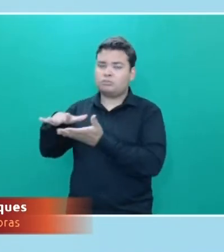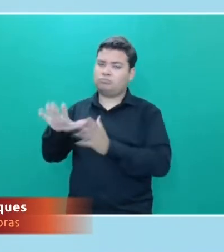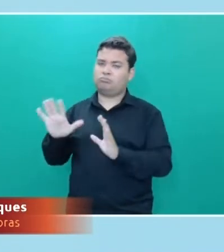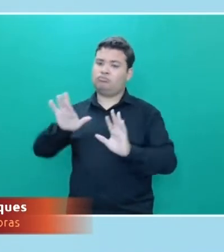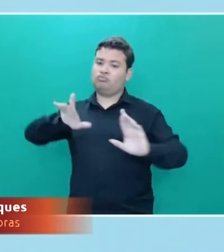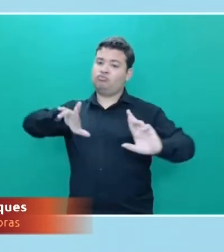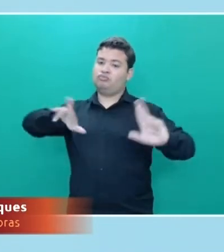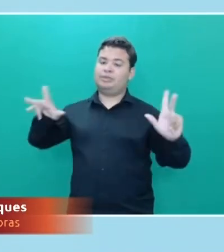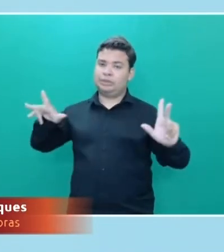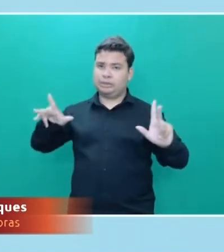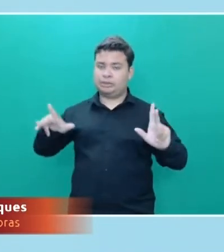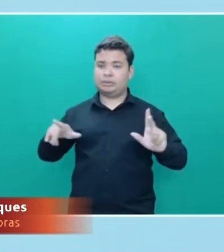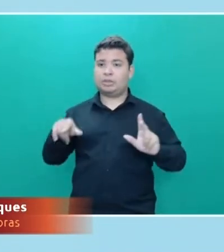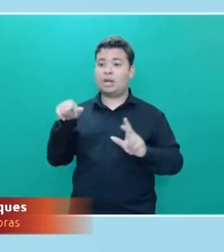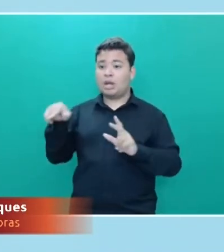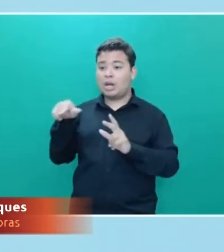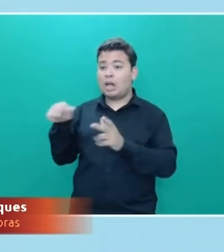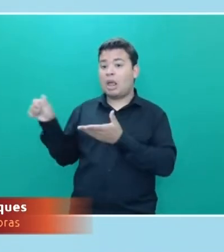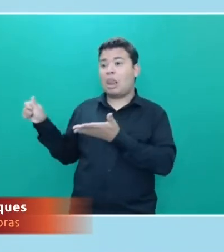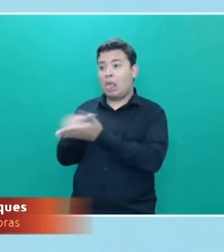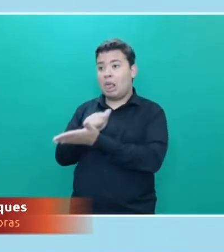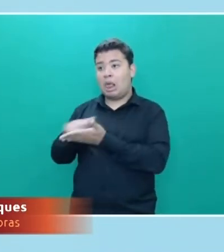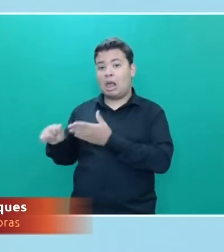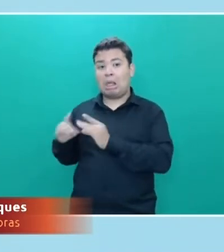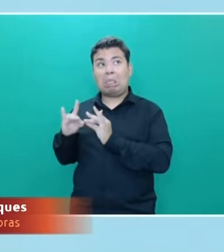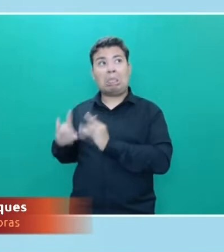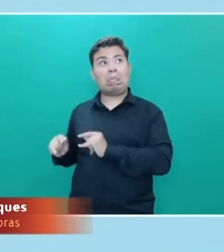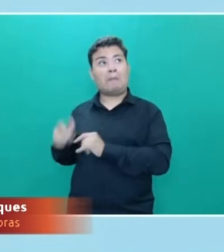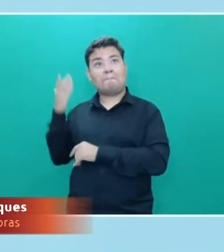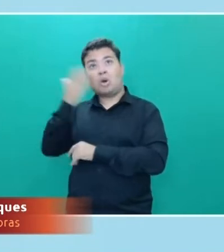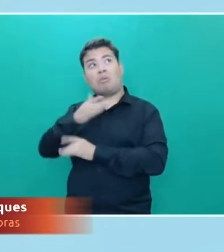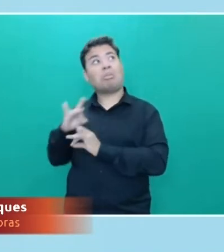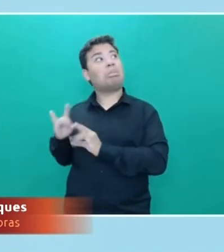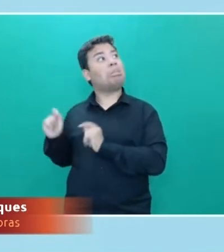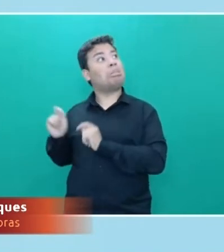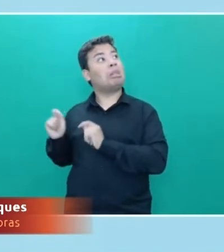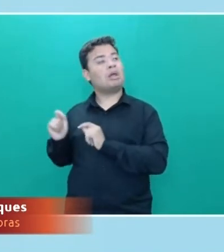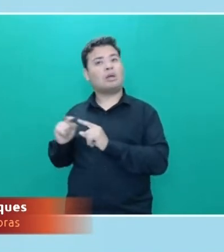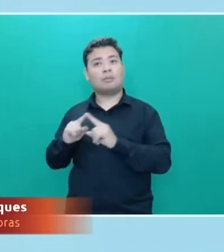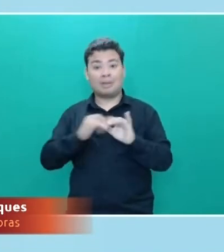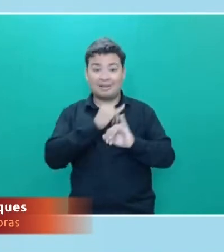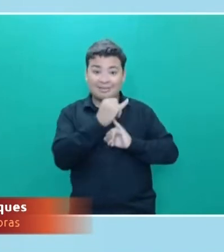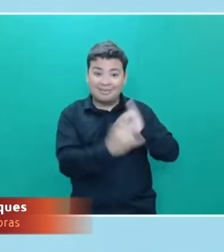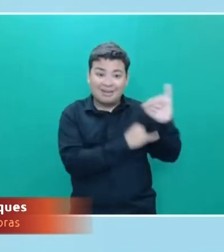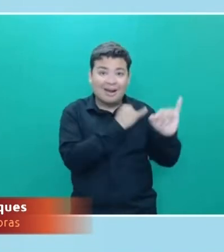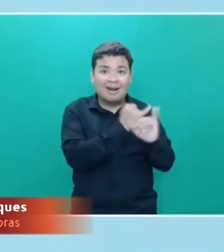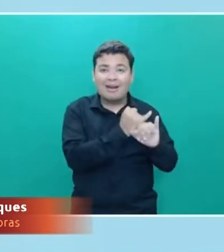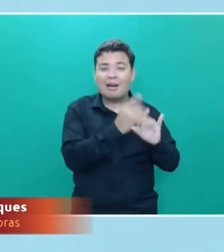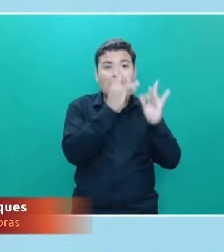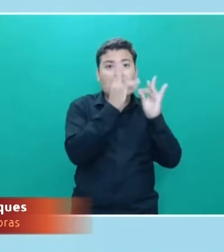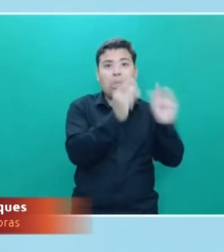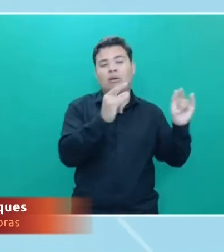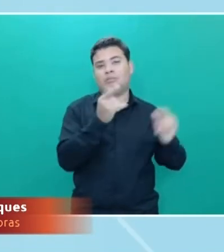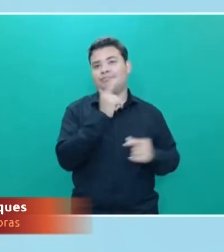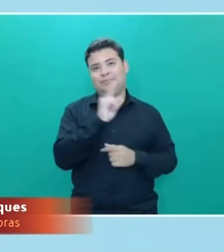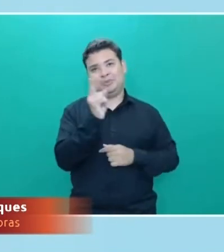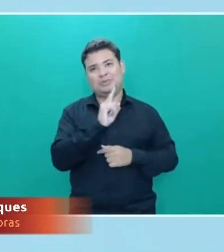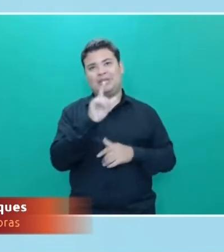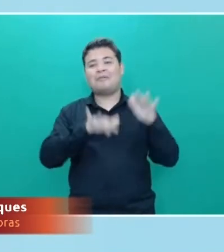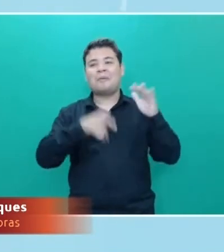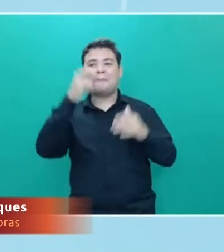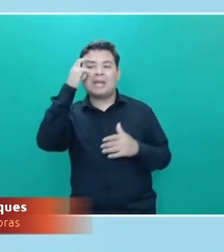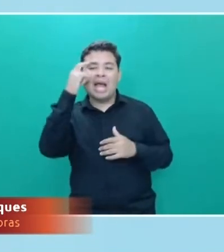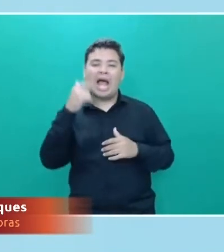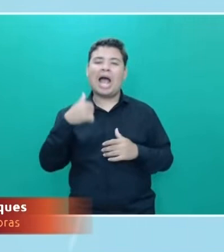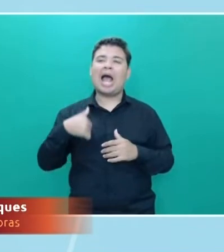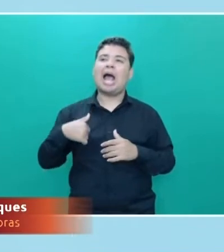apagar a prova, na internet não é tão fácil assim. As pessoas pensam que, por elas estarem protegidas por um computador, estar atrás da tela